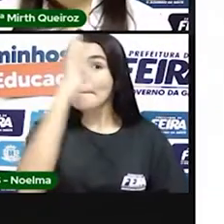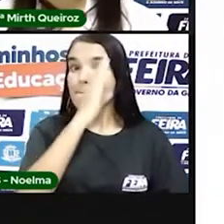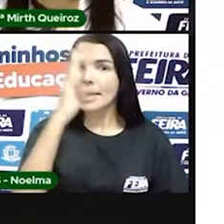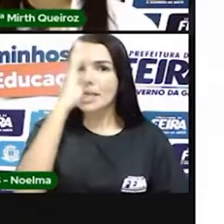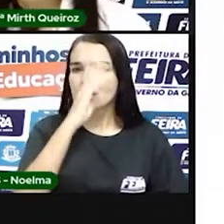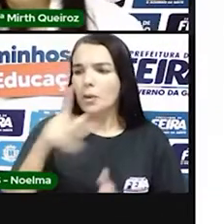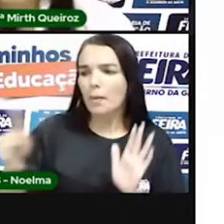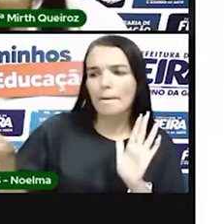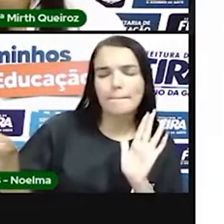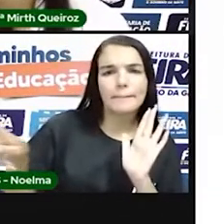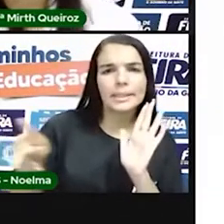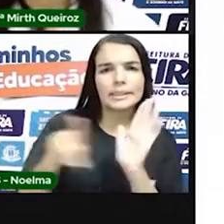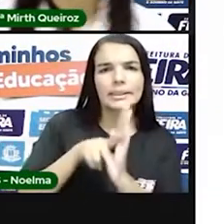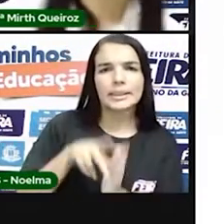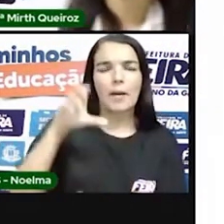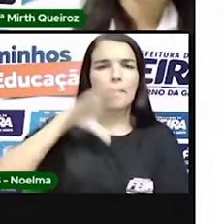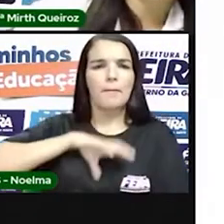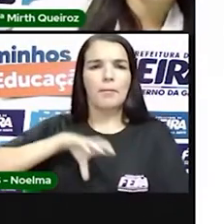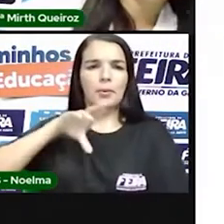Brasil Colônia.